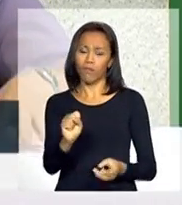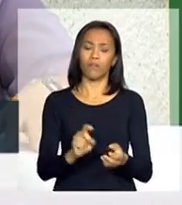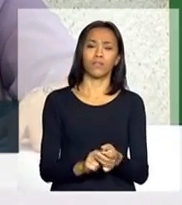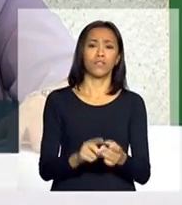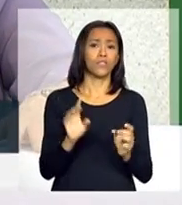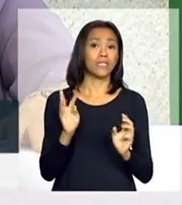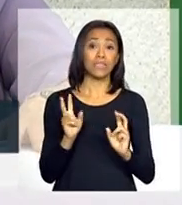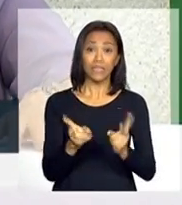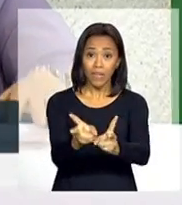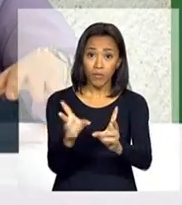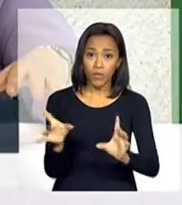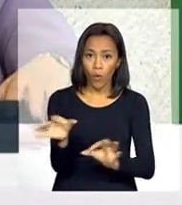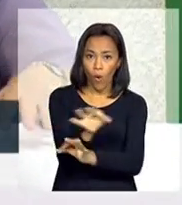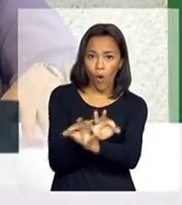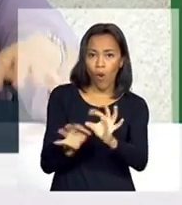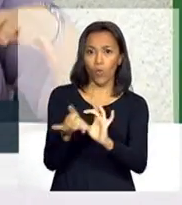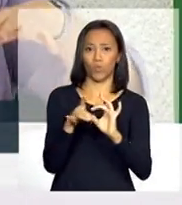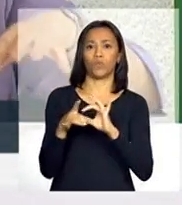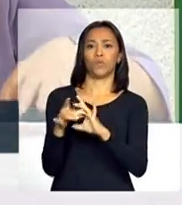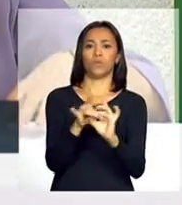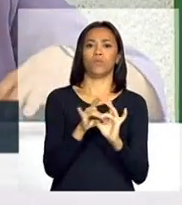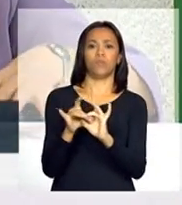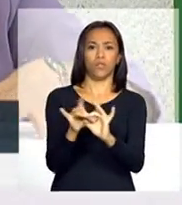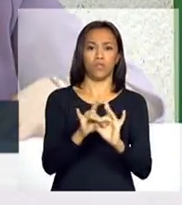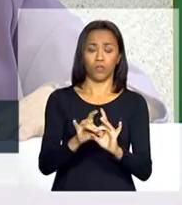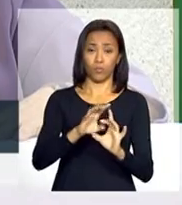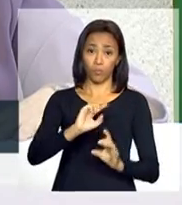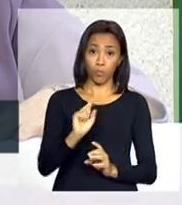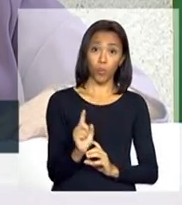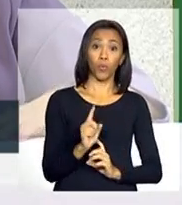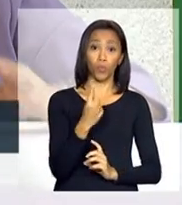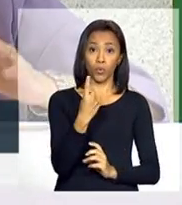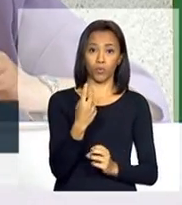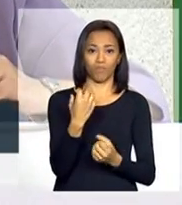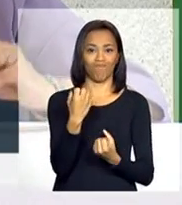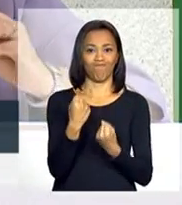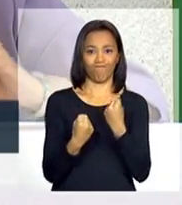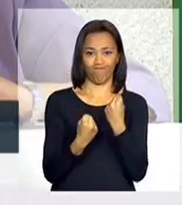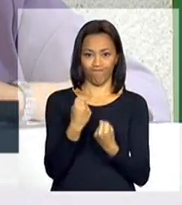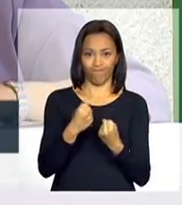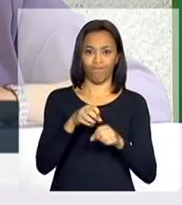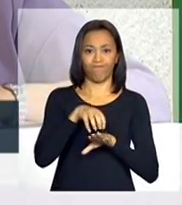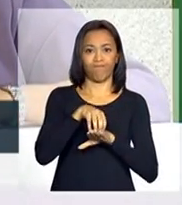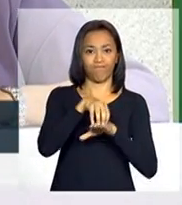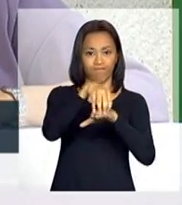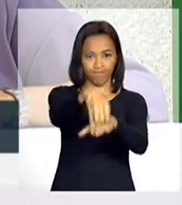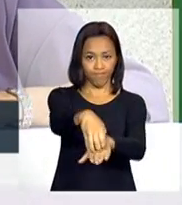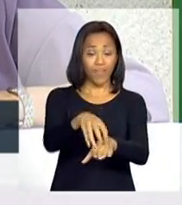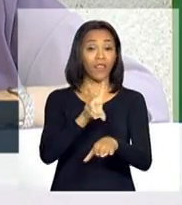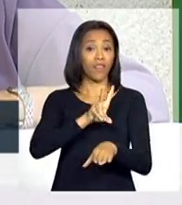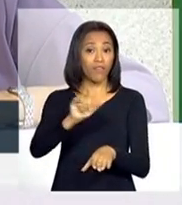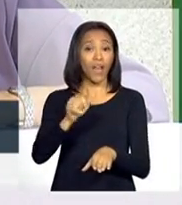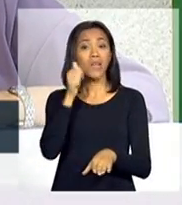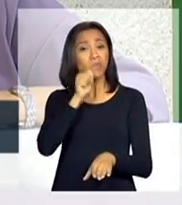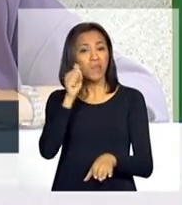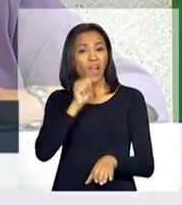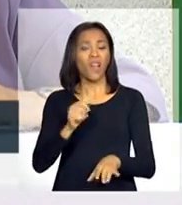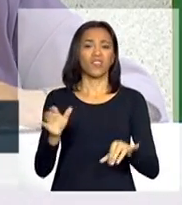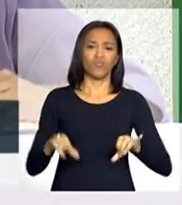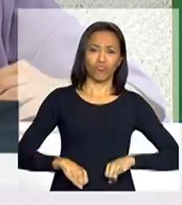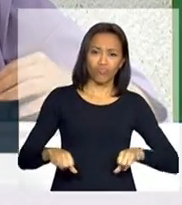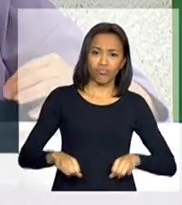articulados por um transporte, que vai transportar as mulheres